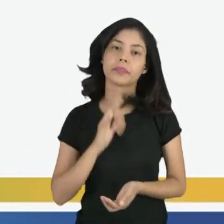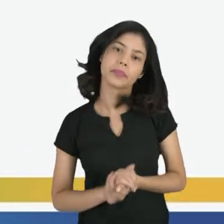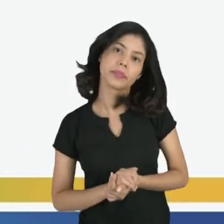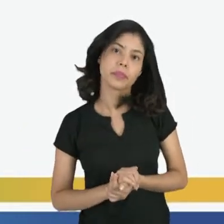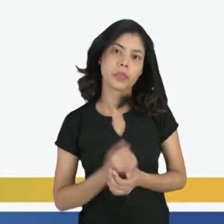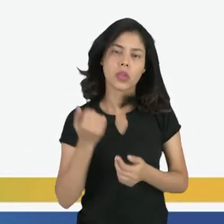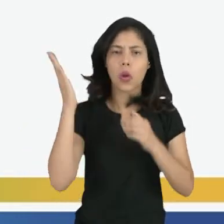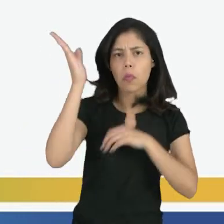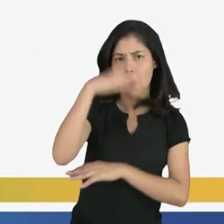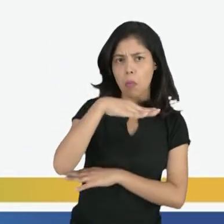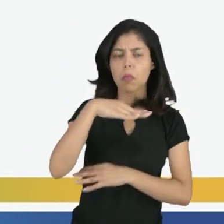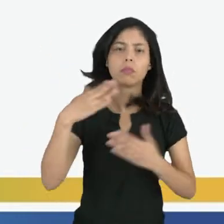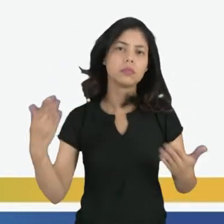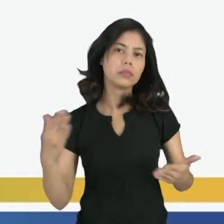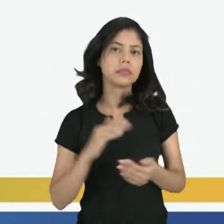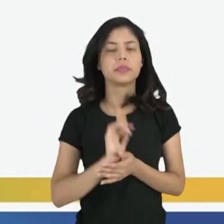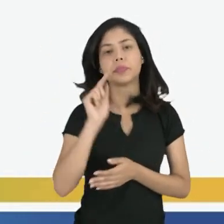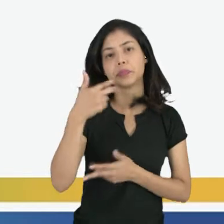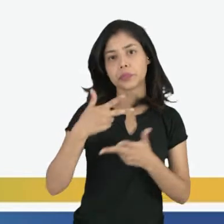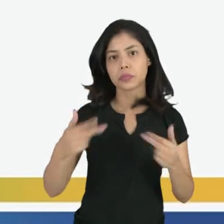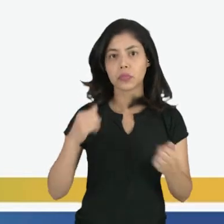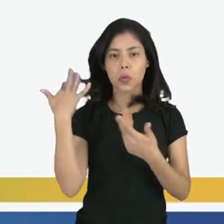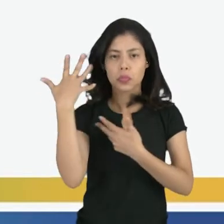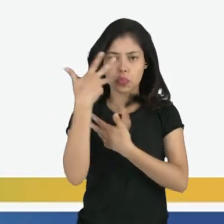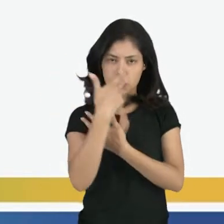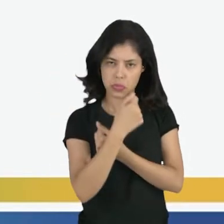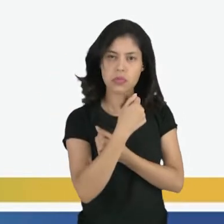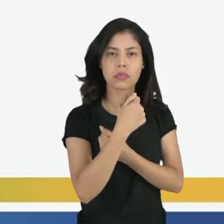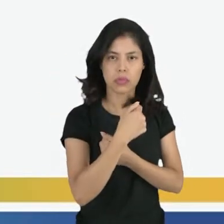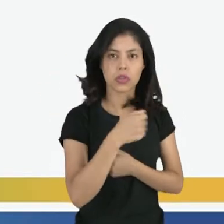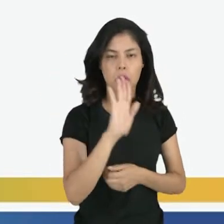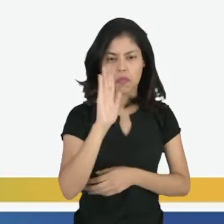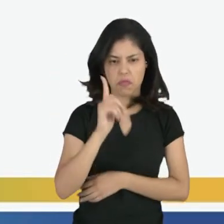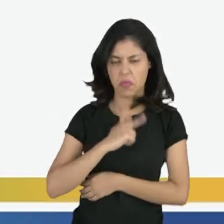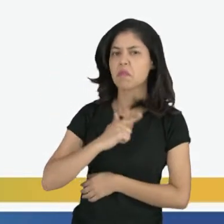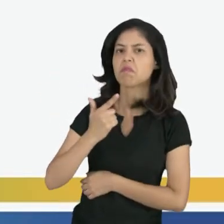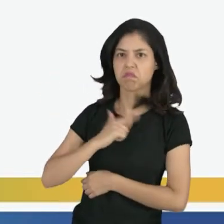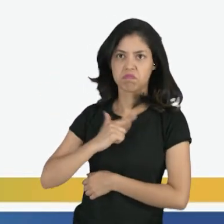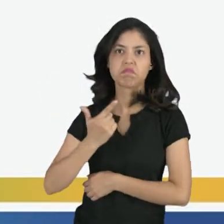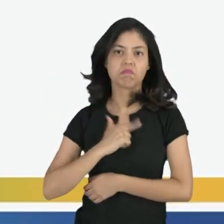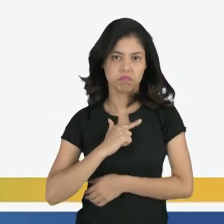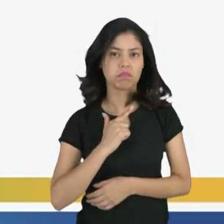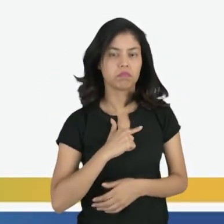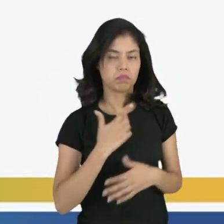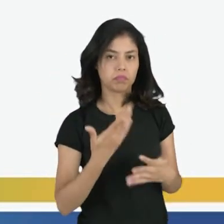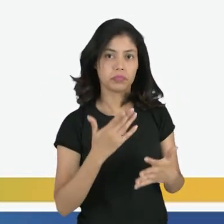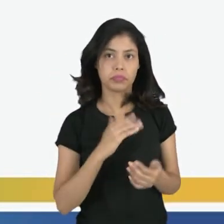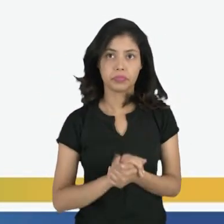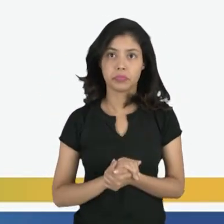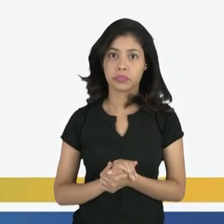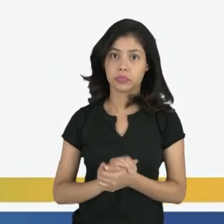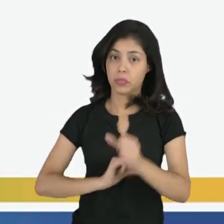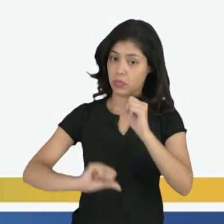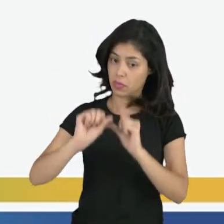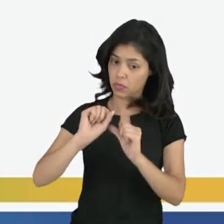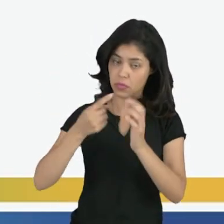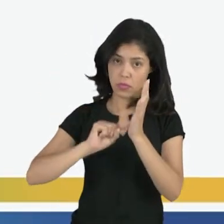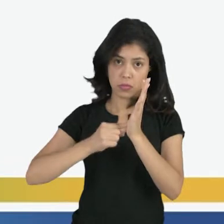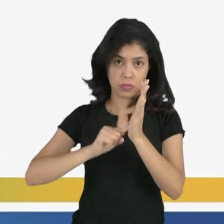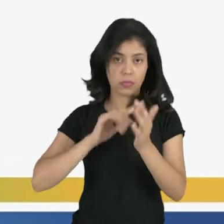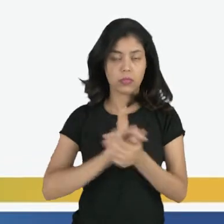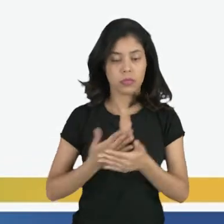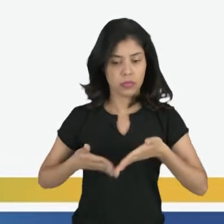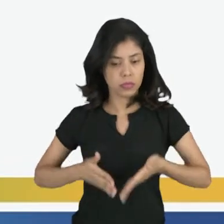outra coisa é o mal, né? Outra coisa é o bonito, outra coisa é o feio, né? Esse contraponto